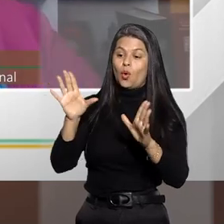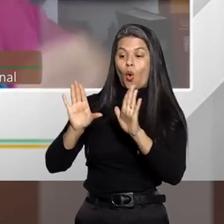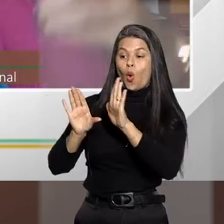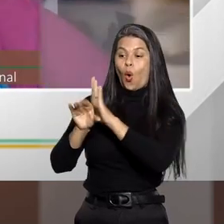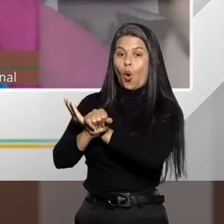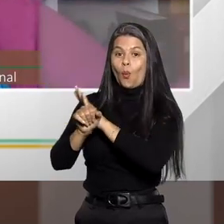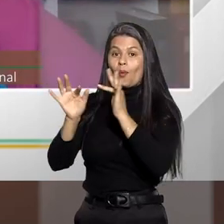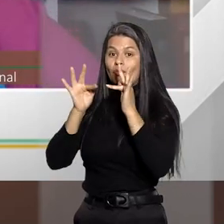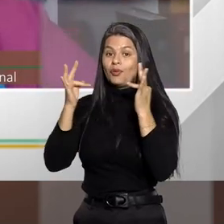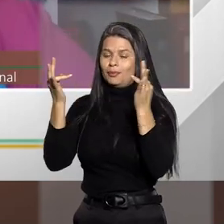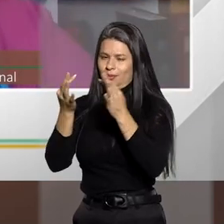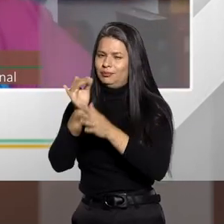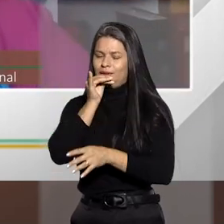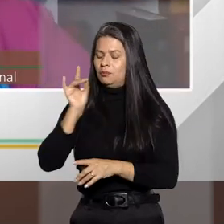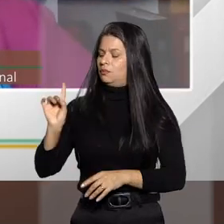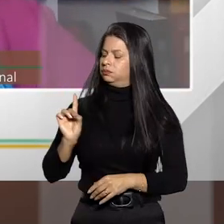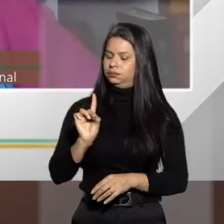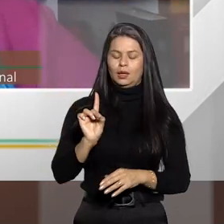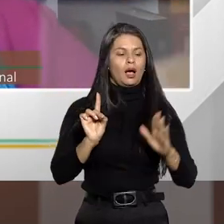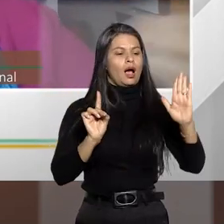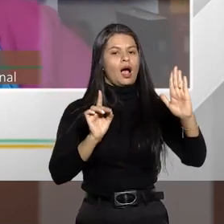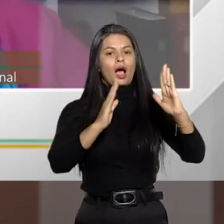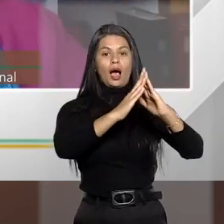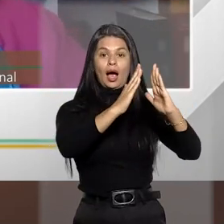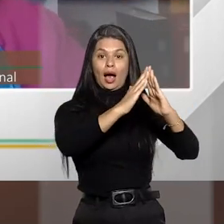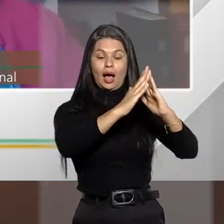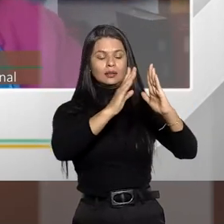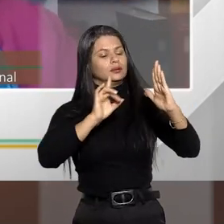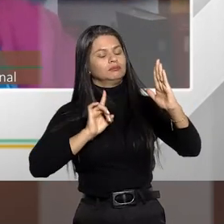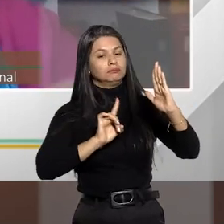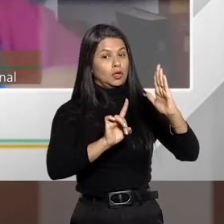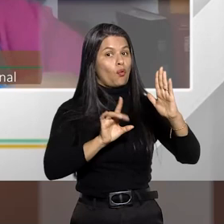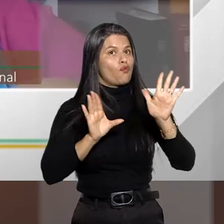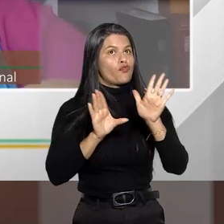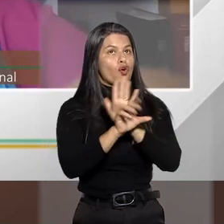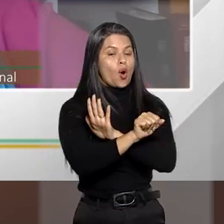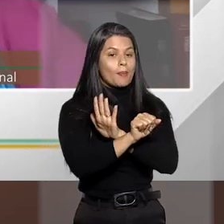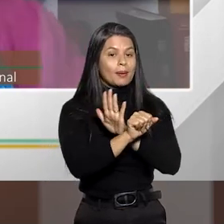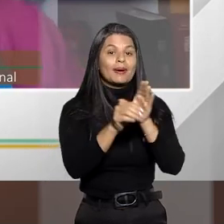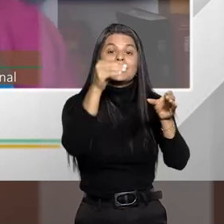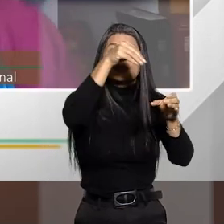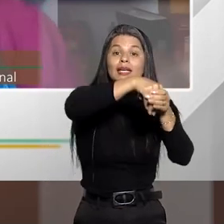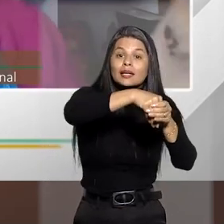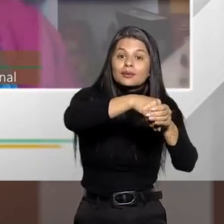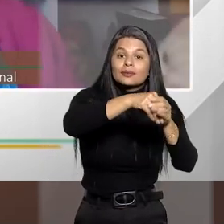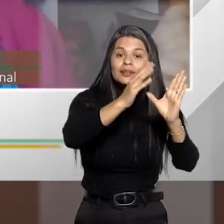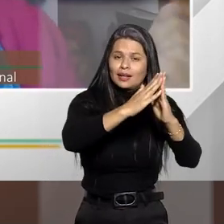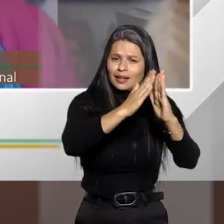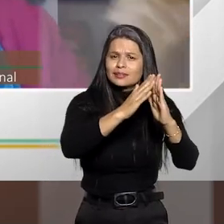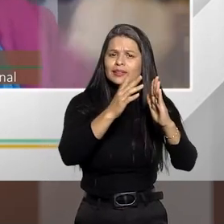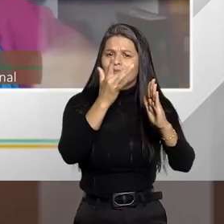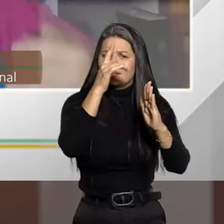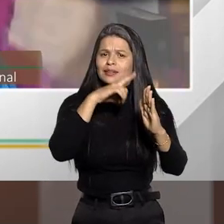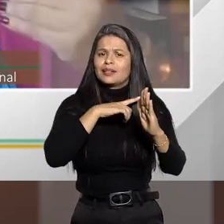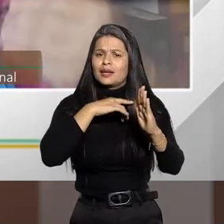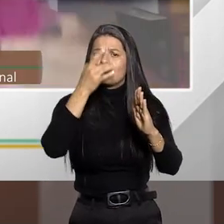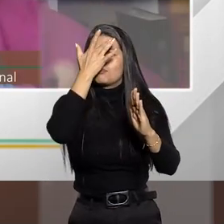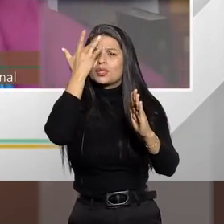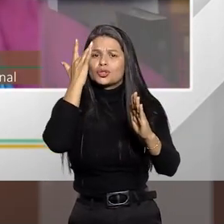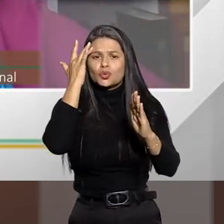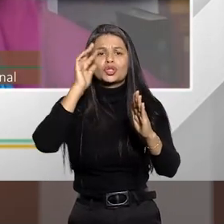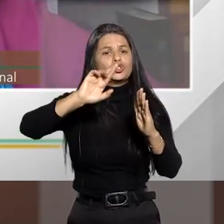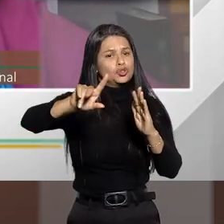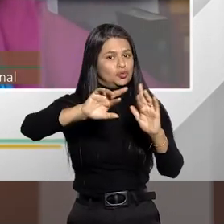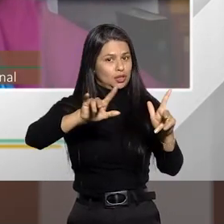indivíduo que entra dentro da casa para praticar um roubo, mas ali dentro naquela casa você tem membros de uma